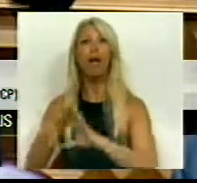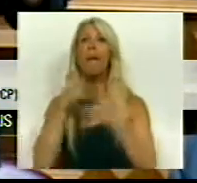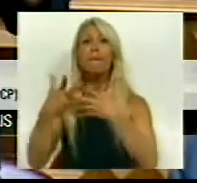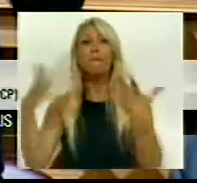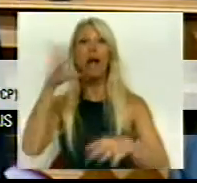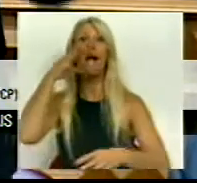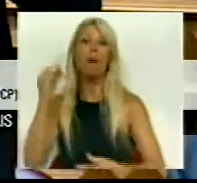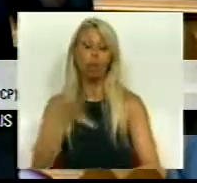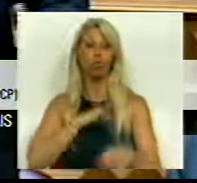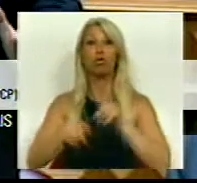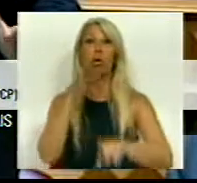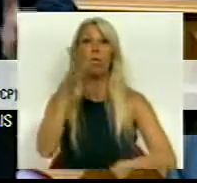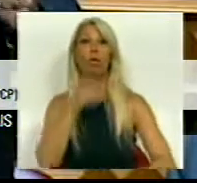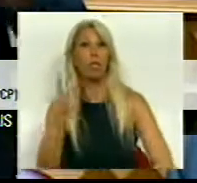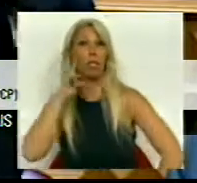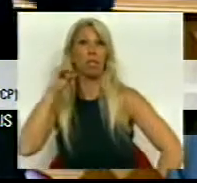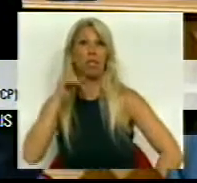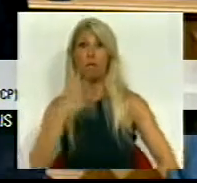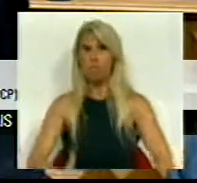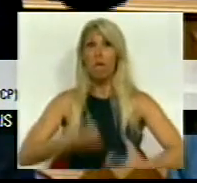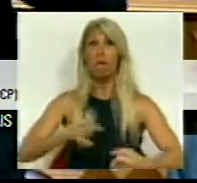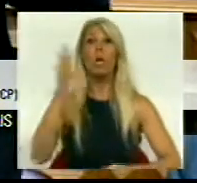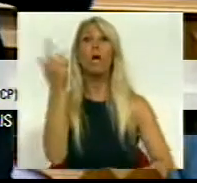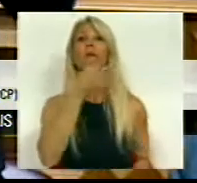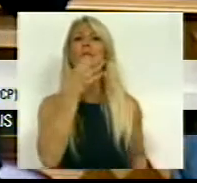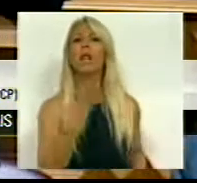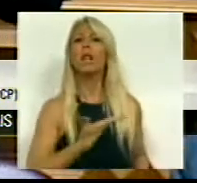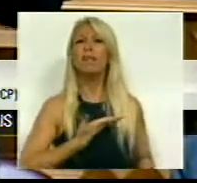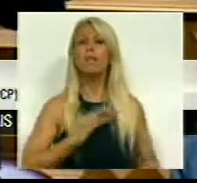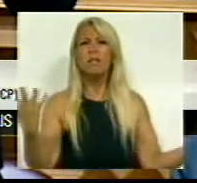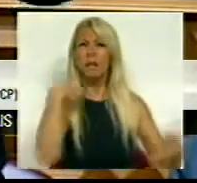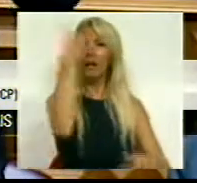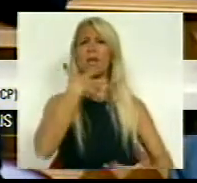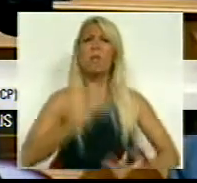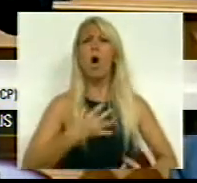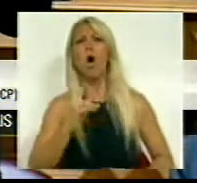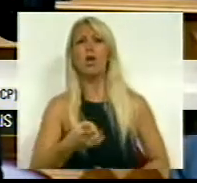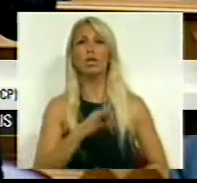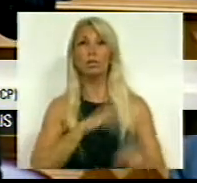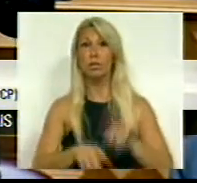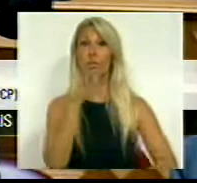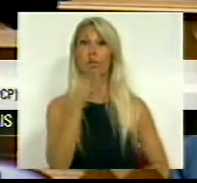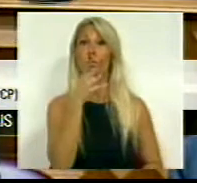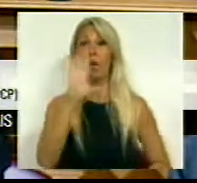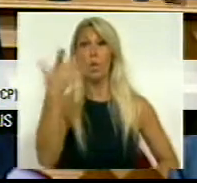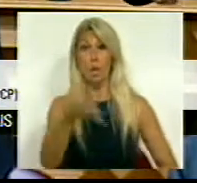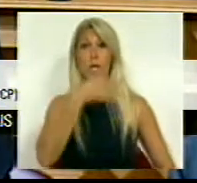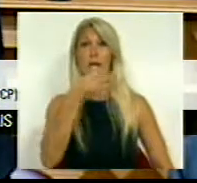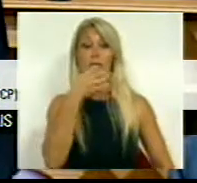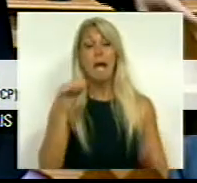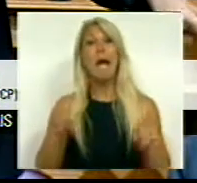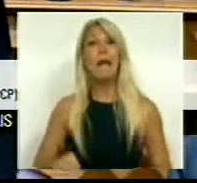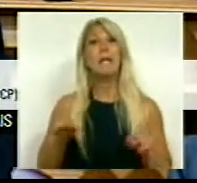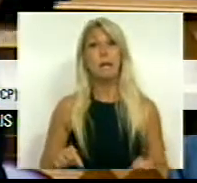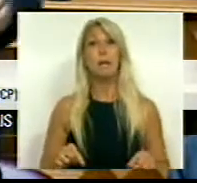Deputado tanto defende quando fala das dívidas. Que credibilidade é esta, Sr. Deputado, que o Sr. aqui invoca quando obriga